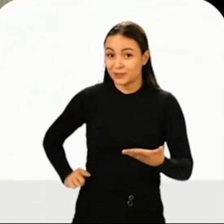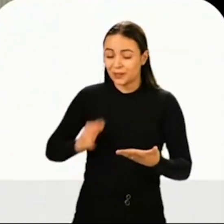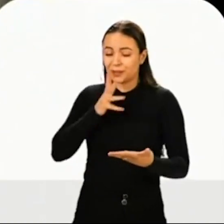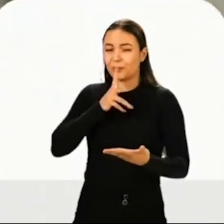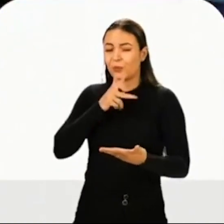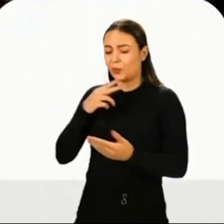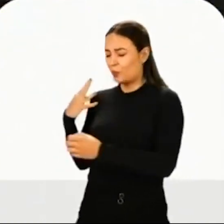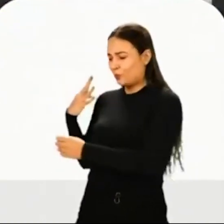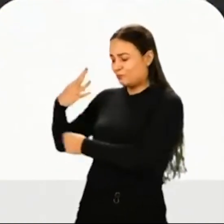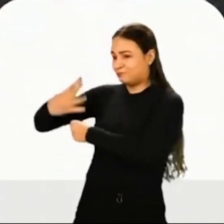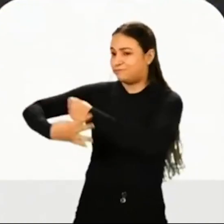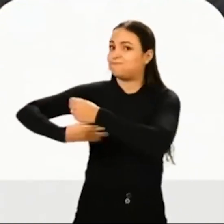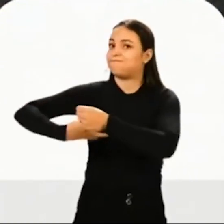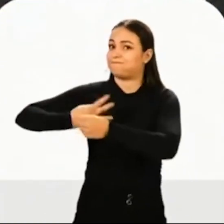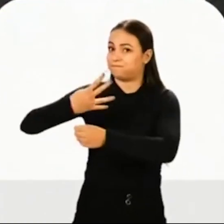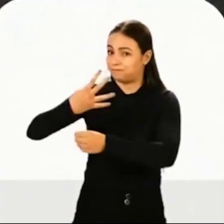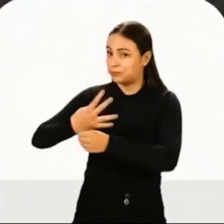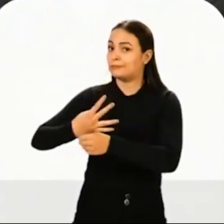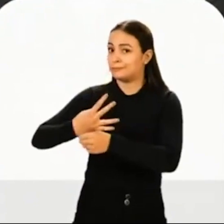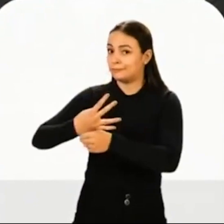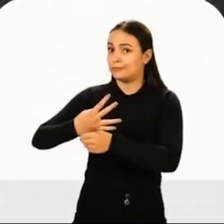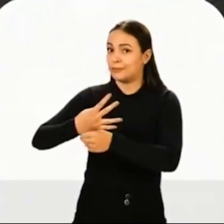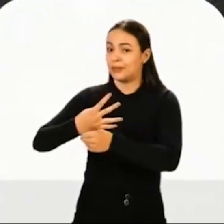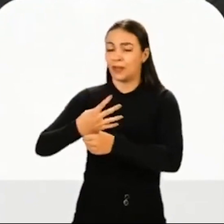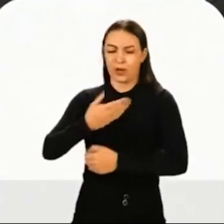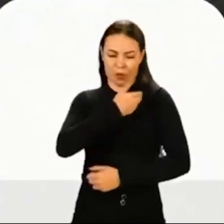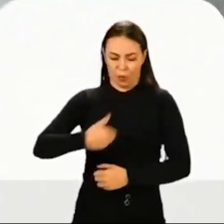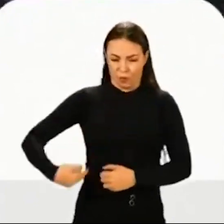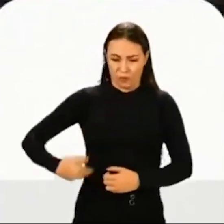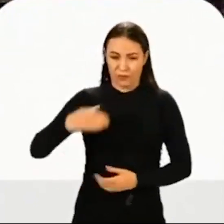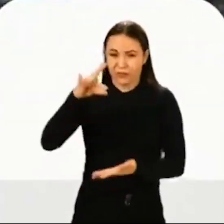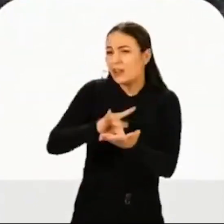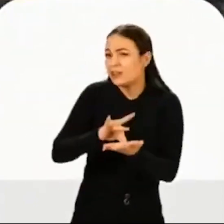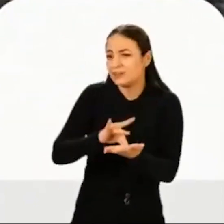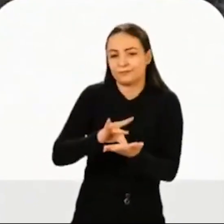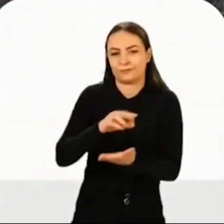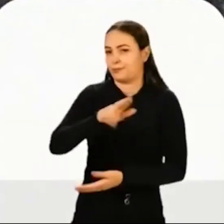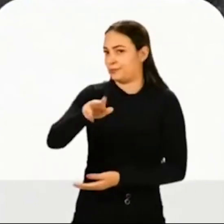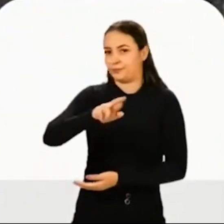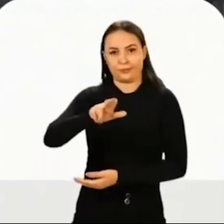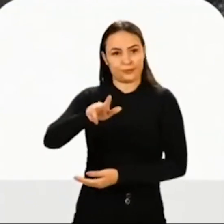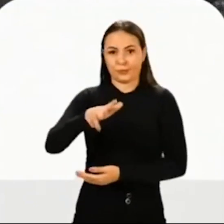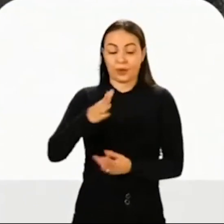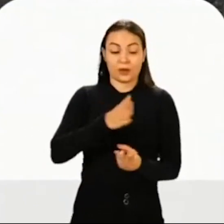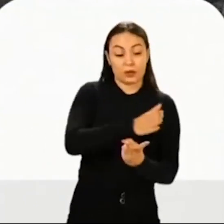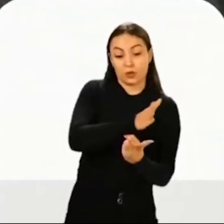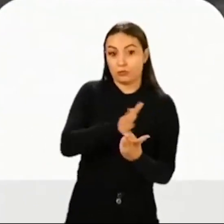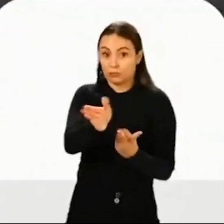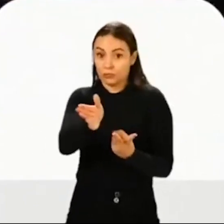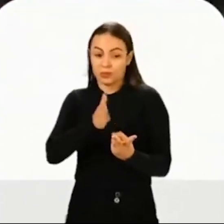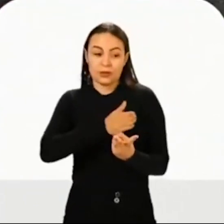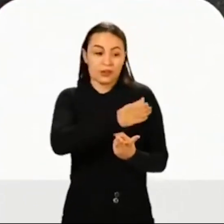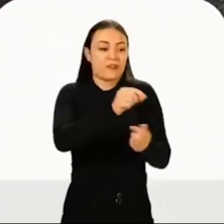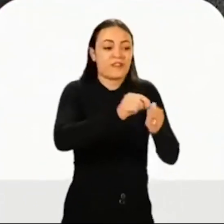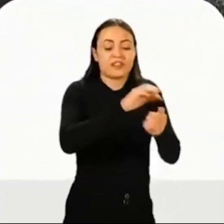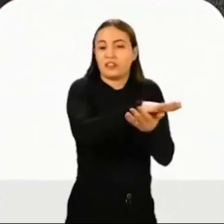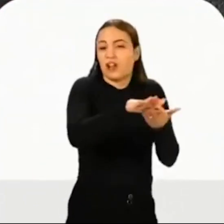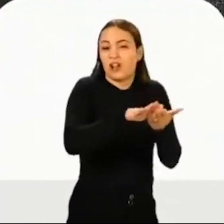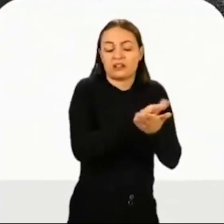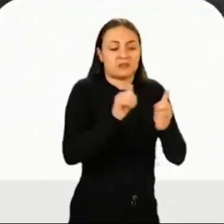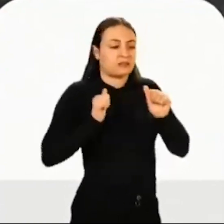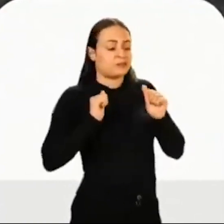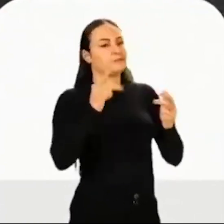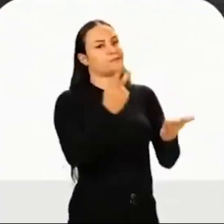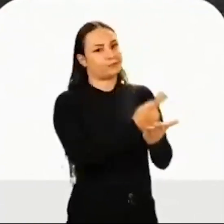O atual governador demorou quatro anos. Isso não é um governo de verdade. Não agir é uma